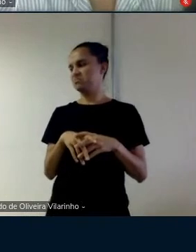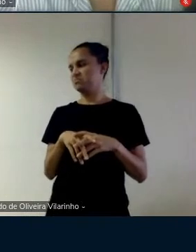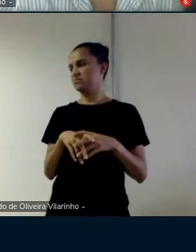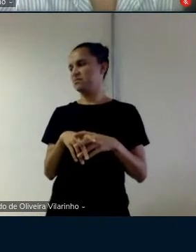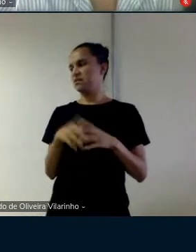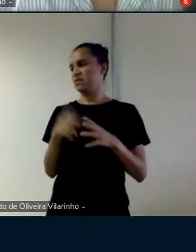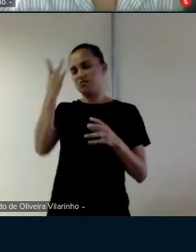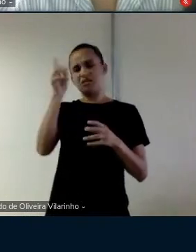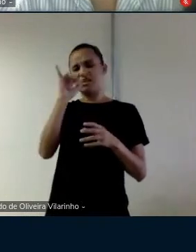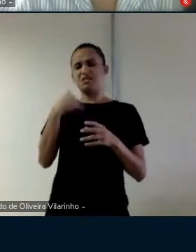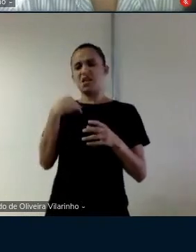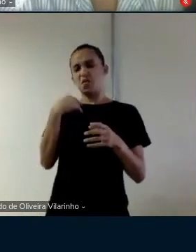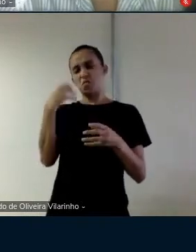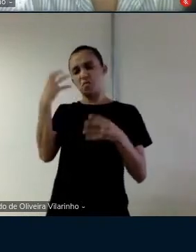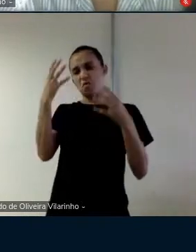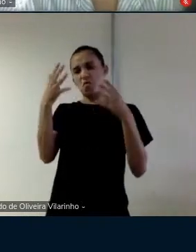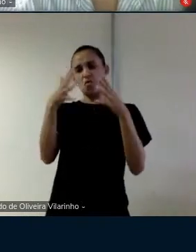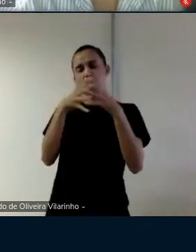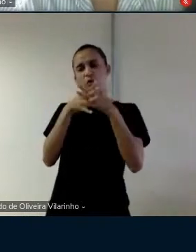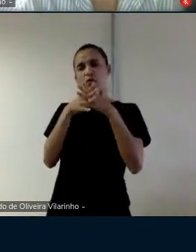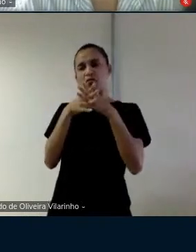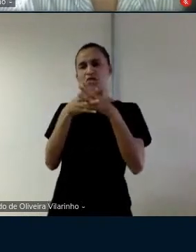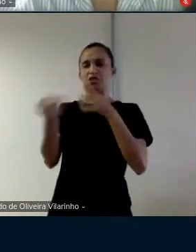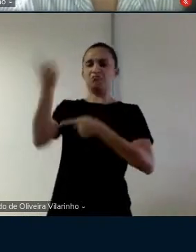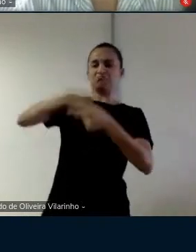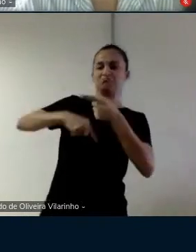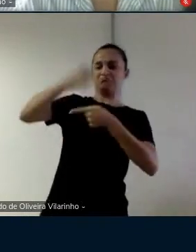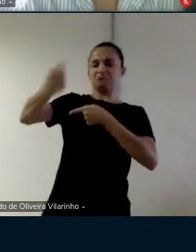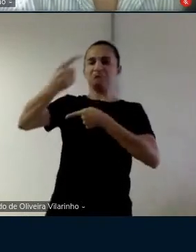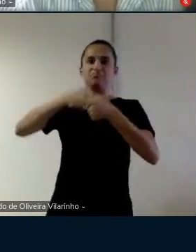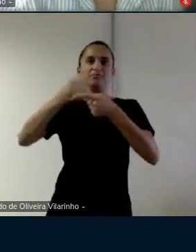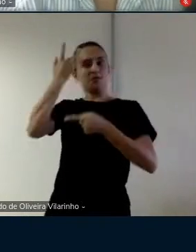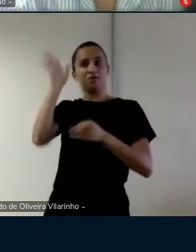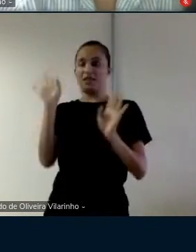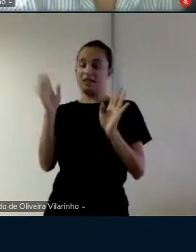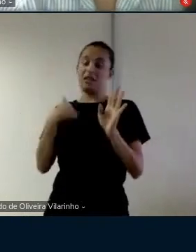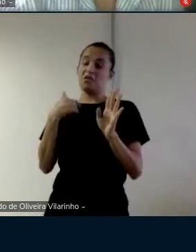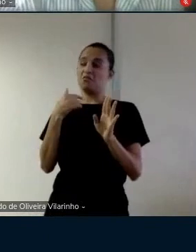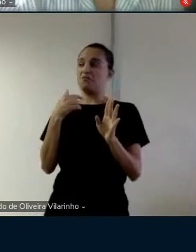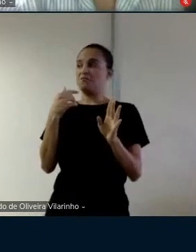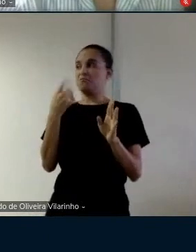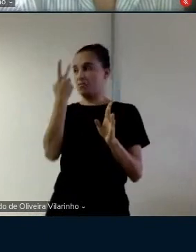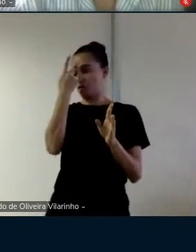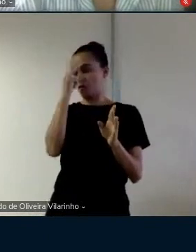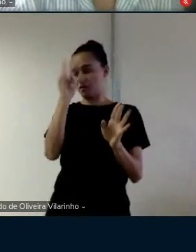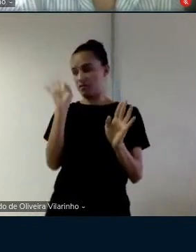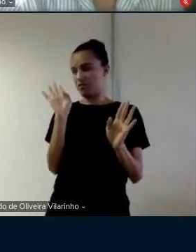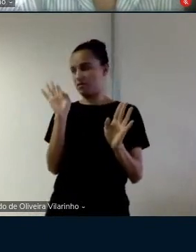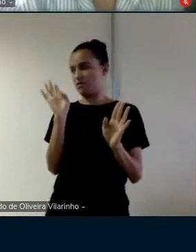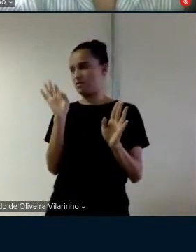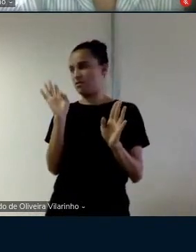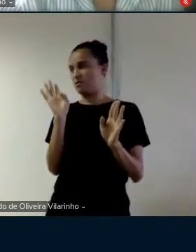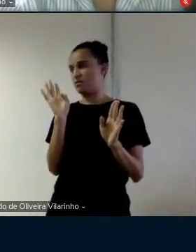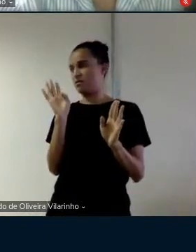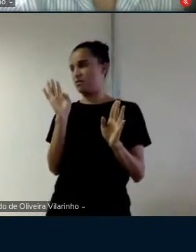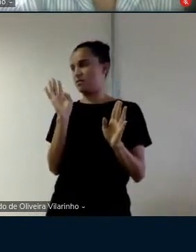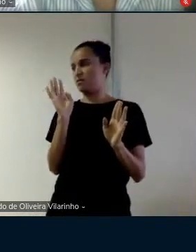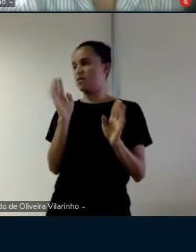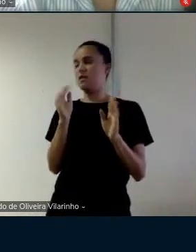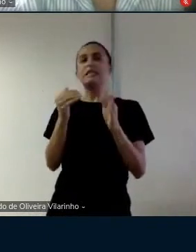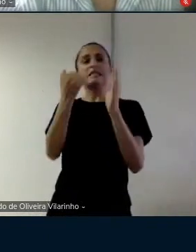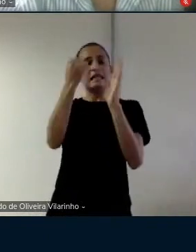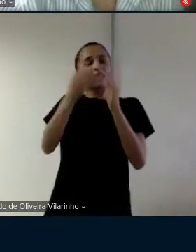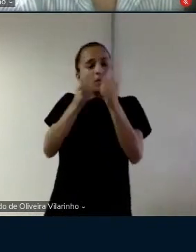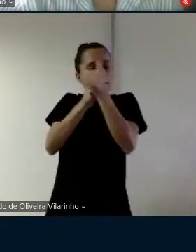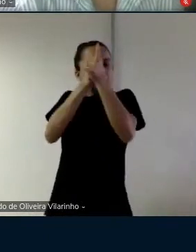motivo não sei se eu virei a página aqui para trás pode ser que eu venho para trás a senhora diz conta a ordem né Lu é só conta a ordem para